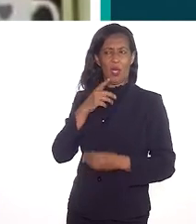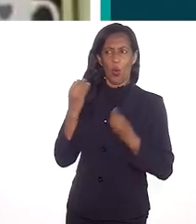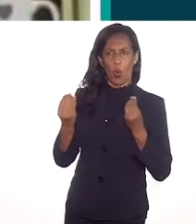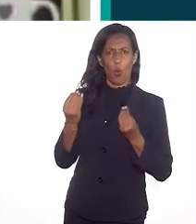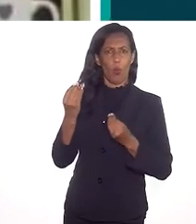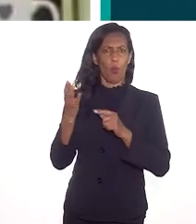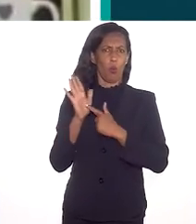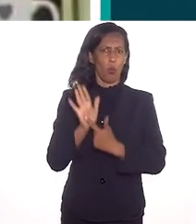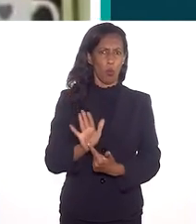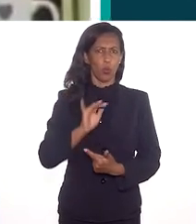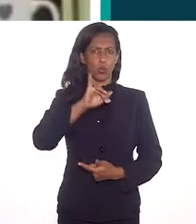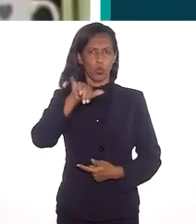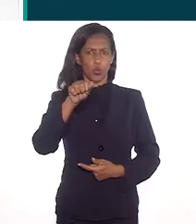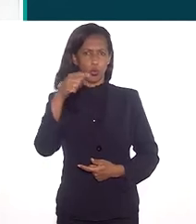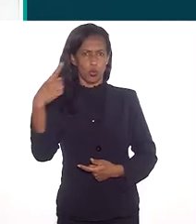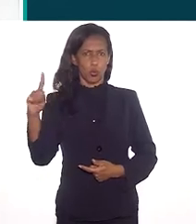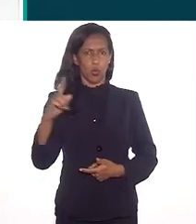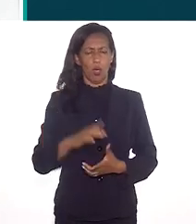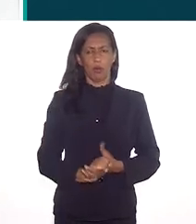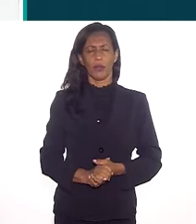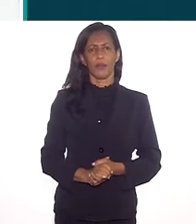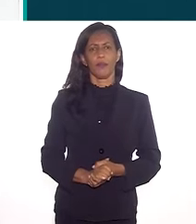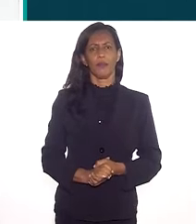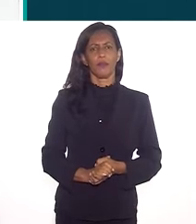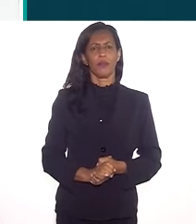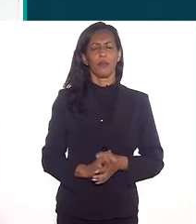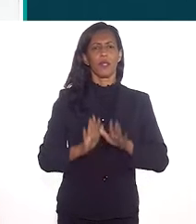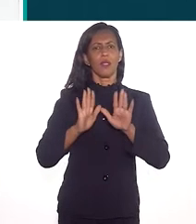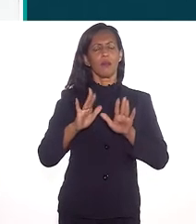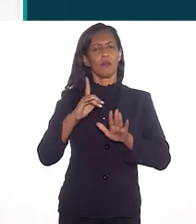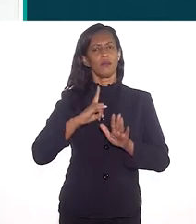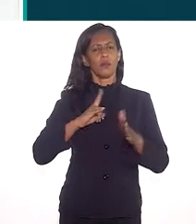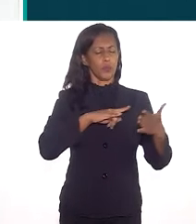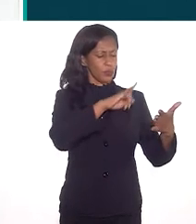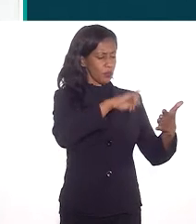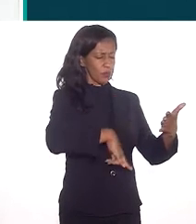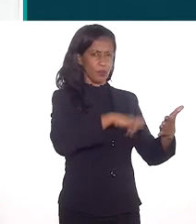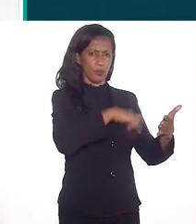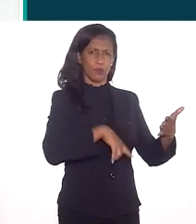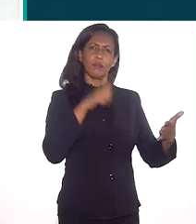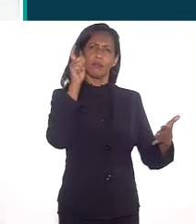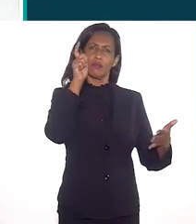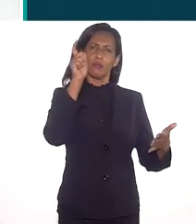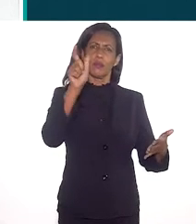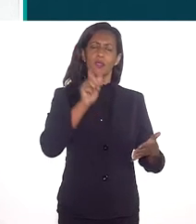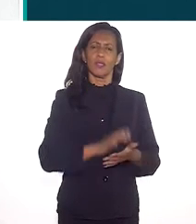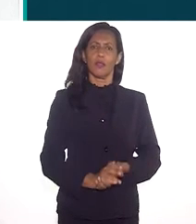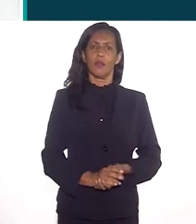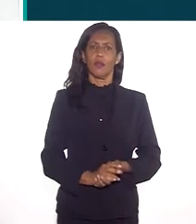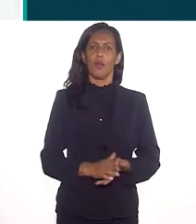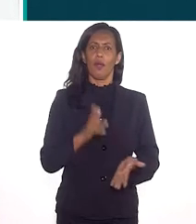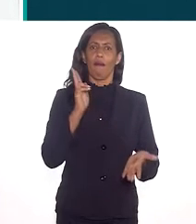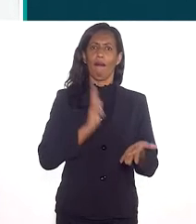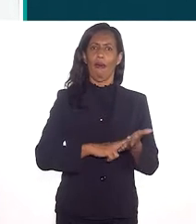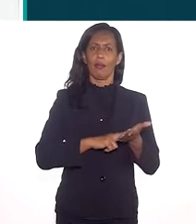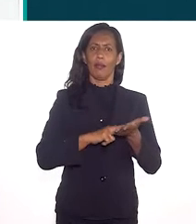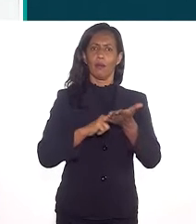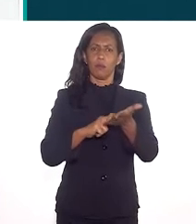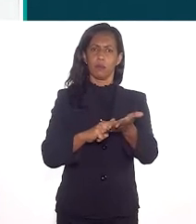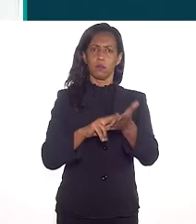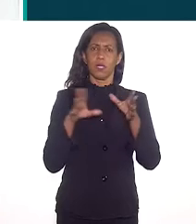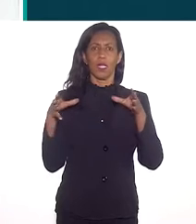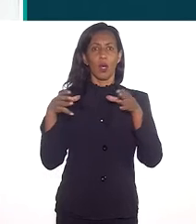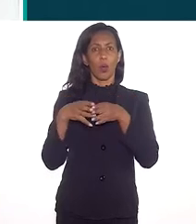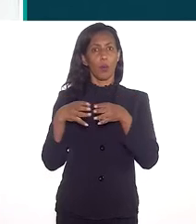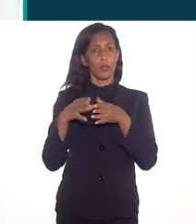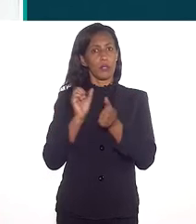destacou o João, não é? Foi imenso, mas nós temos um documento que eu acho muito interessante, que foi uma carta escrita